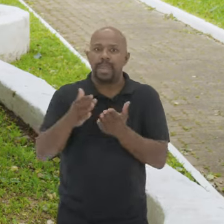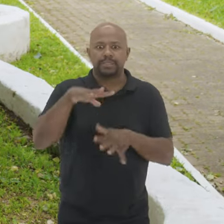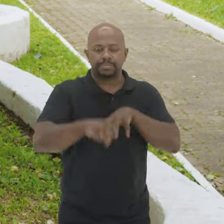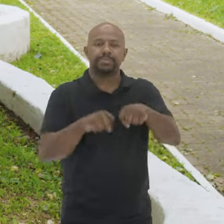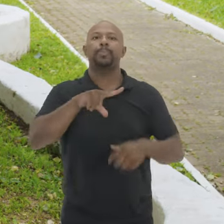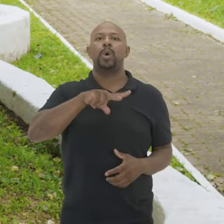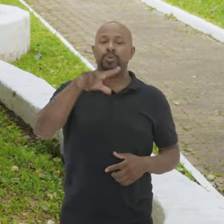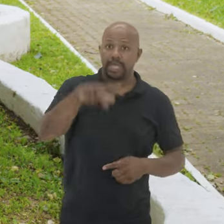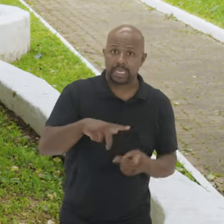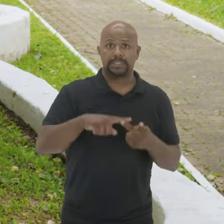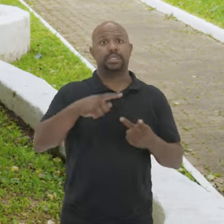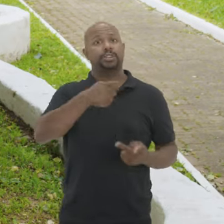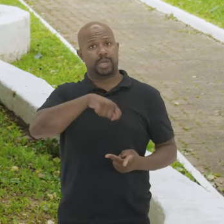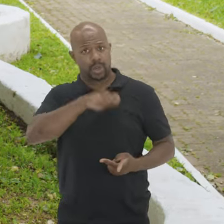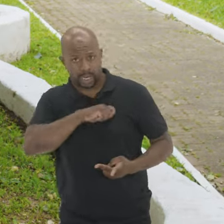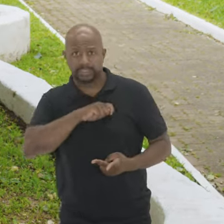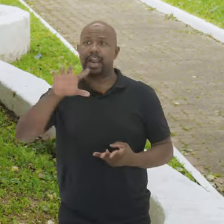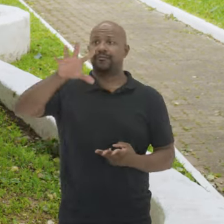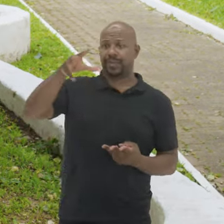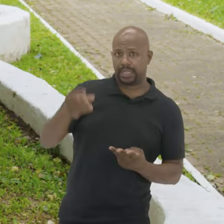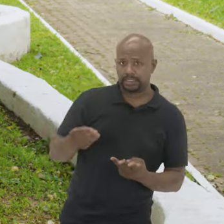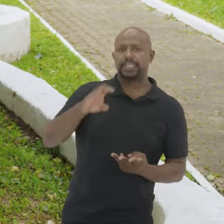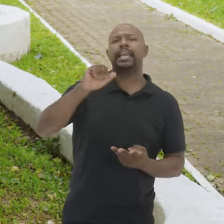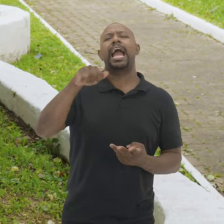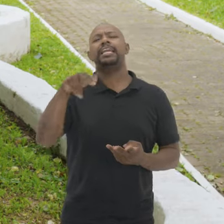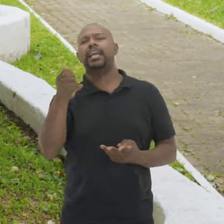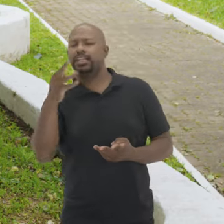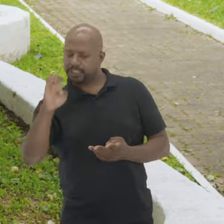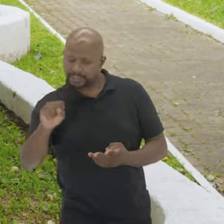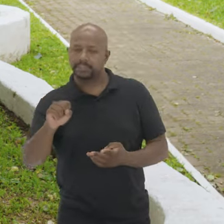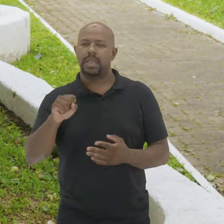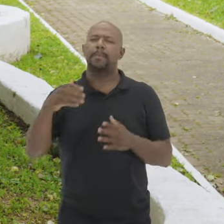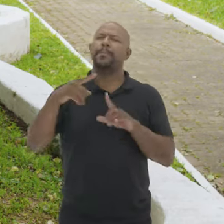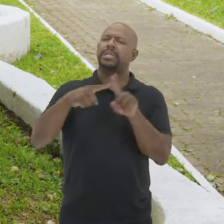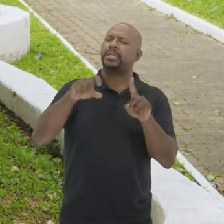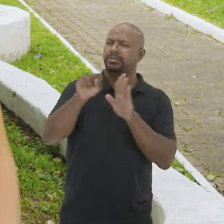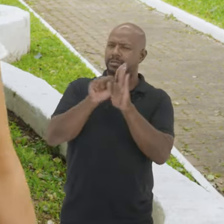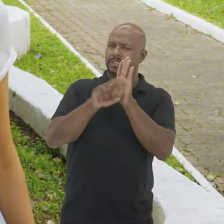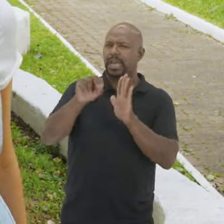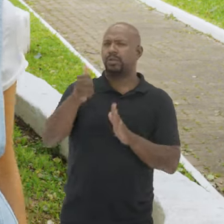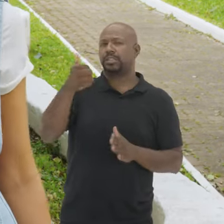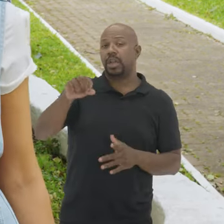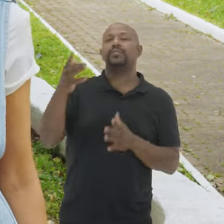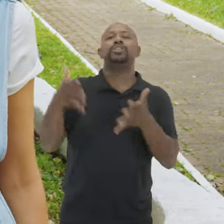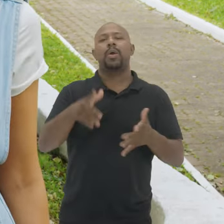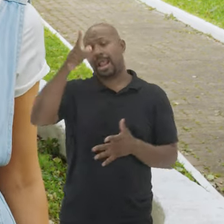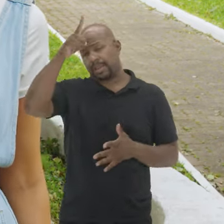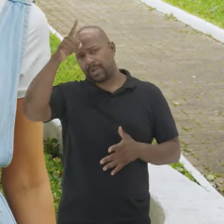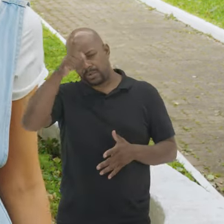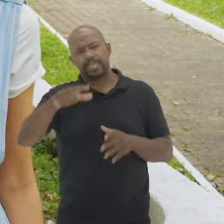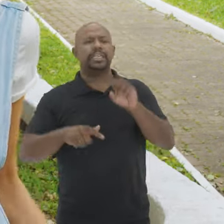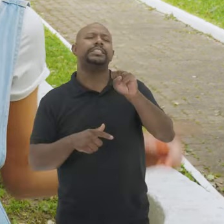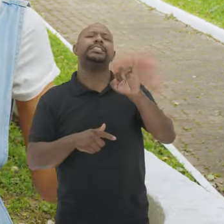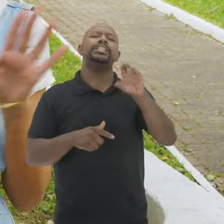ser Povoada Também por portugueses Espanhóis Africanos e caiganes Na metade do século XIX Chegam alemães E